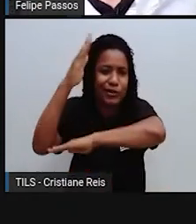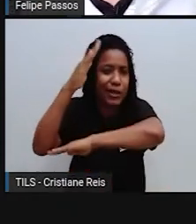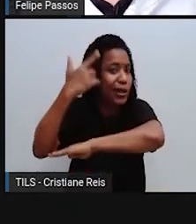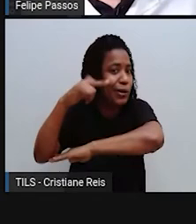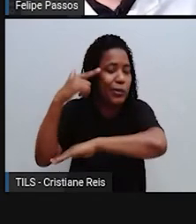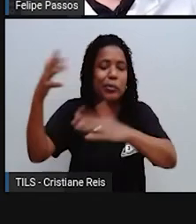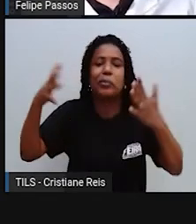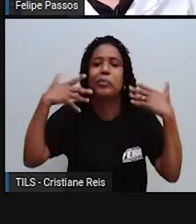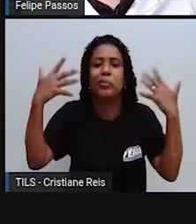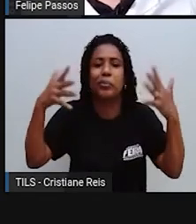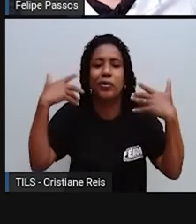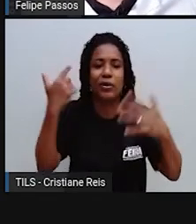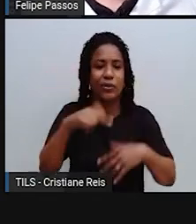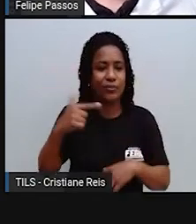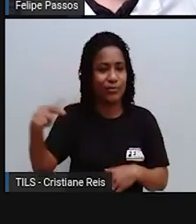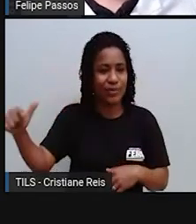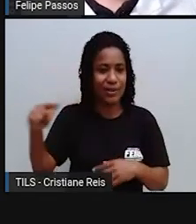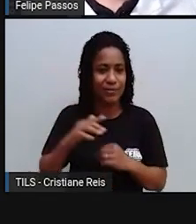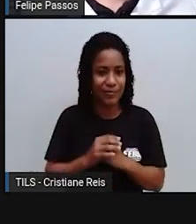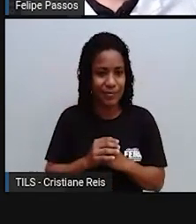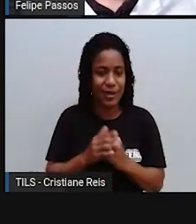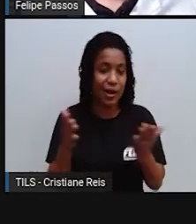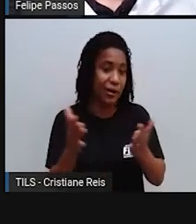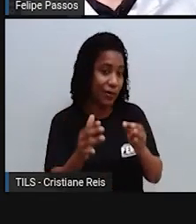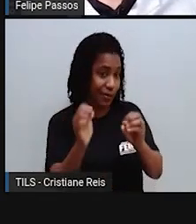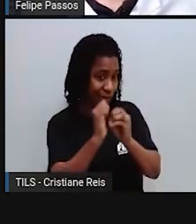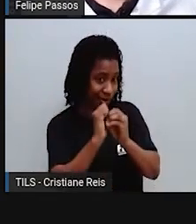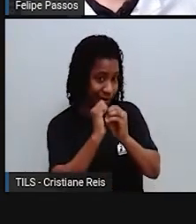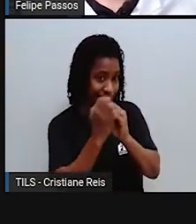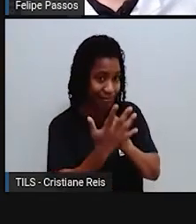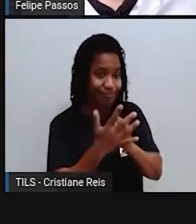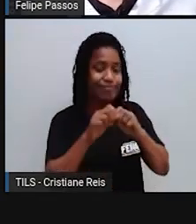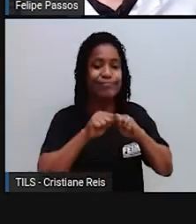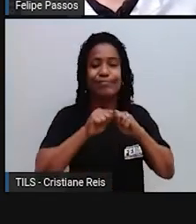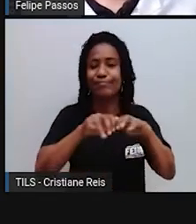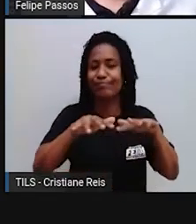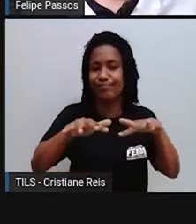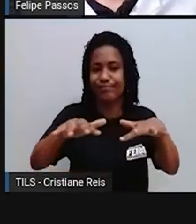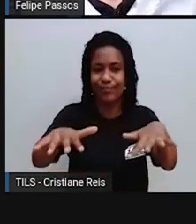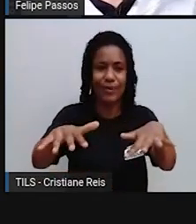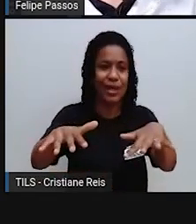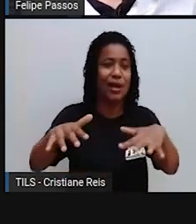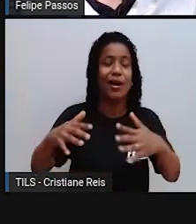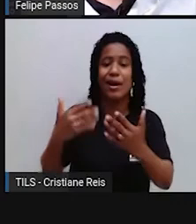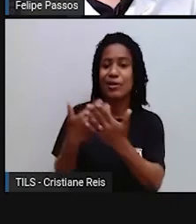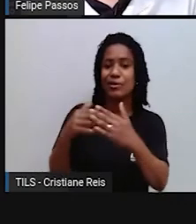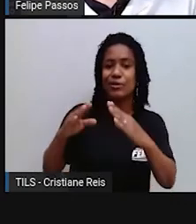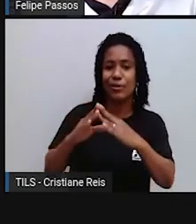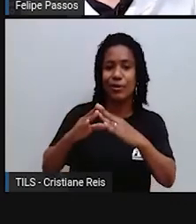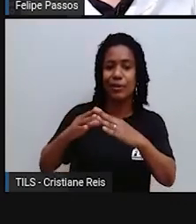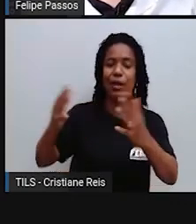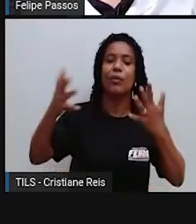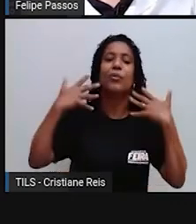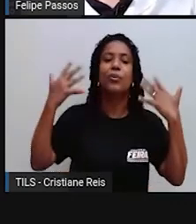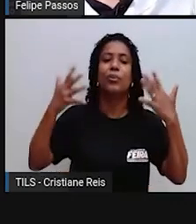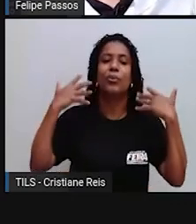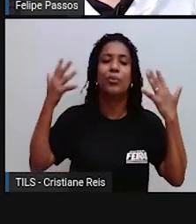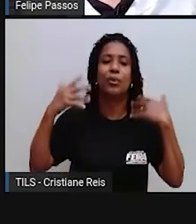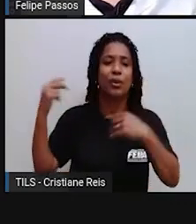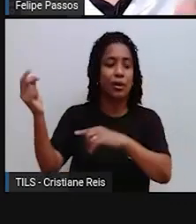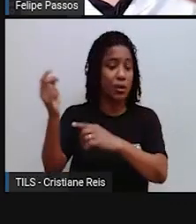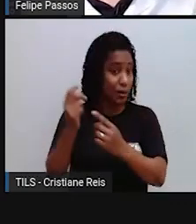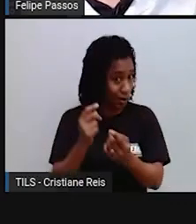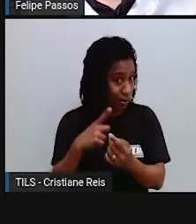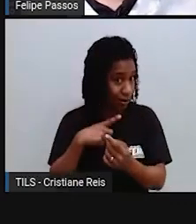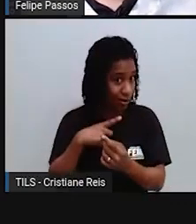será que as escolas, elas estão com a estrutura legal para receber os alunos, ventilada. Se você colocar isso no Brasil,